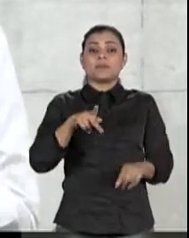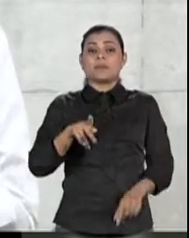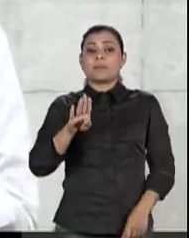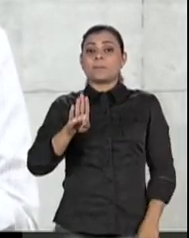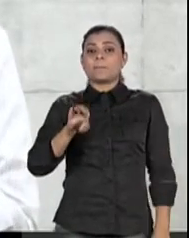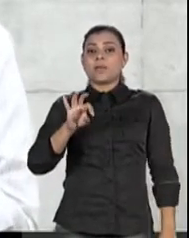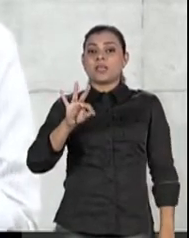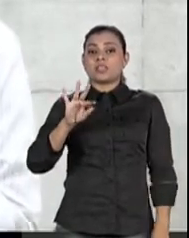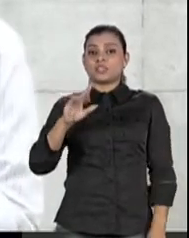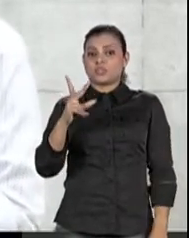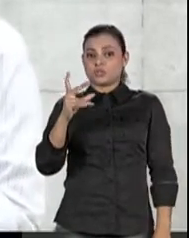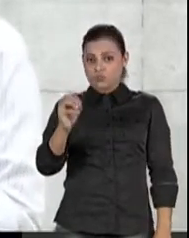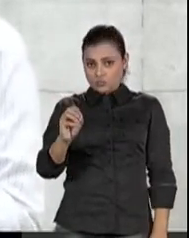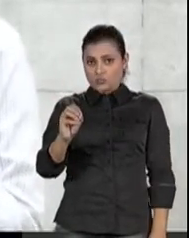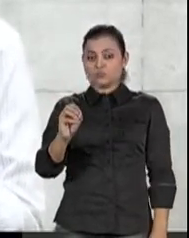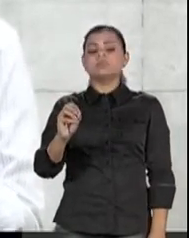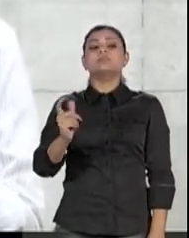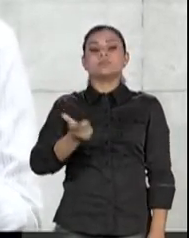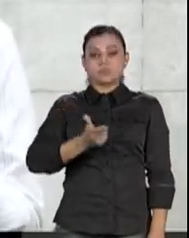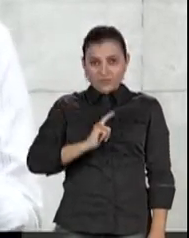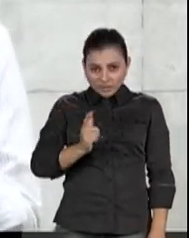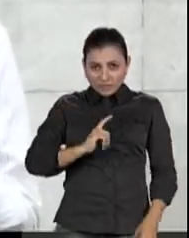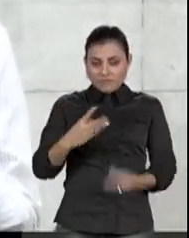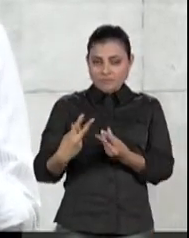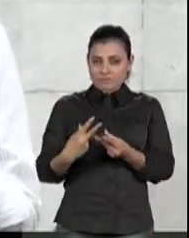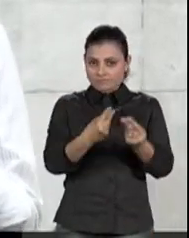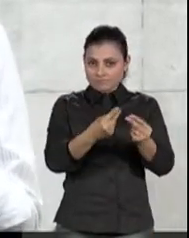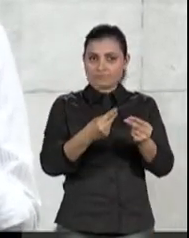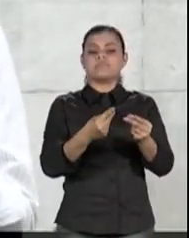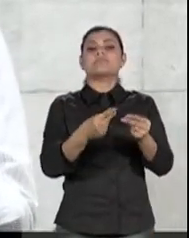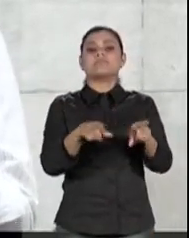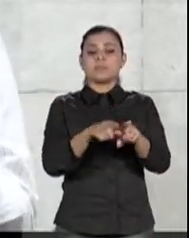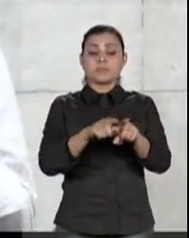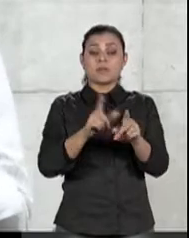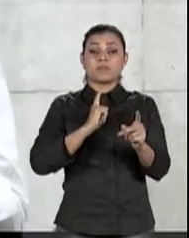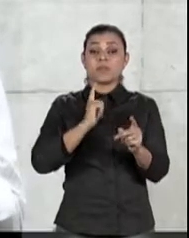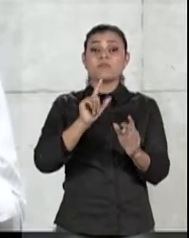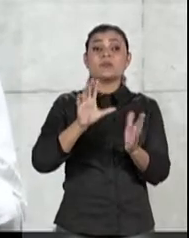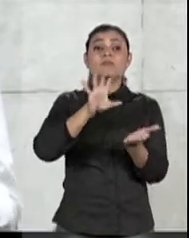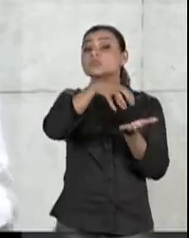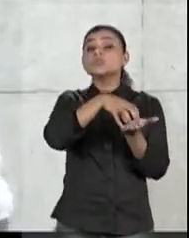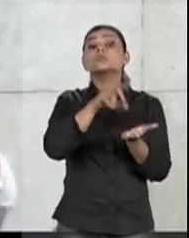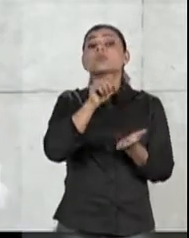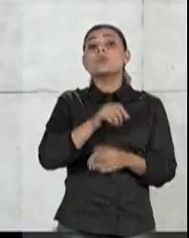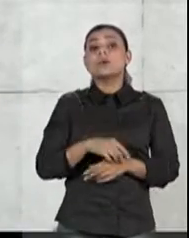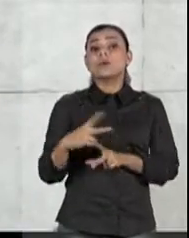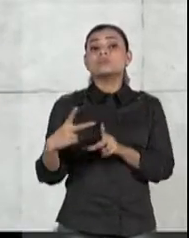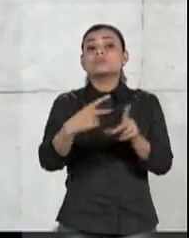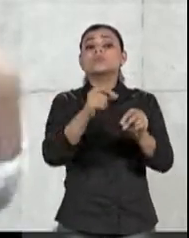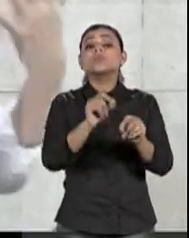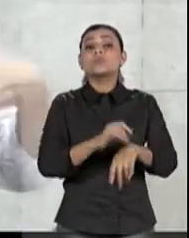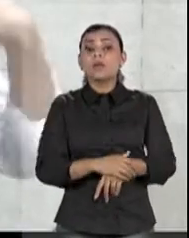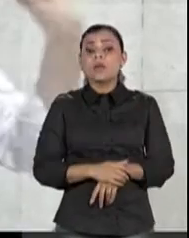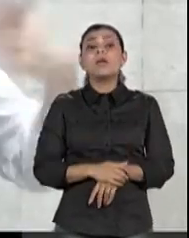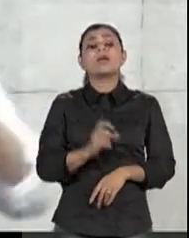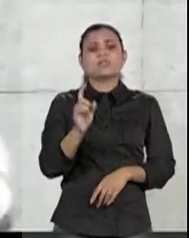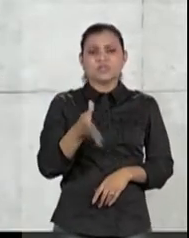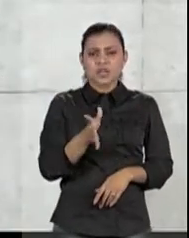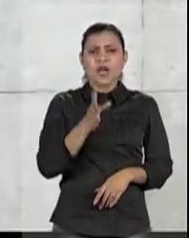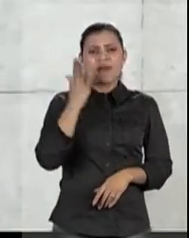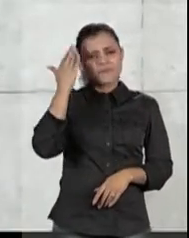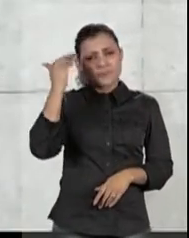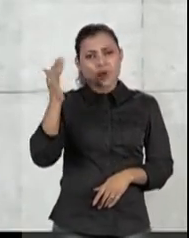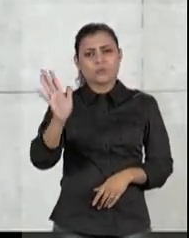entidades da sociedade civil. E uma das entidades nomeadas é uma associação, das reconhecidas,